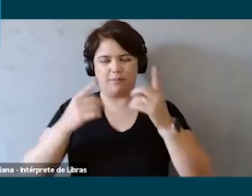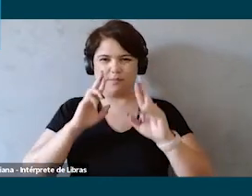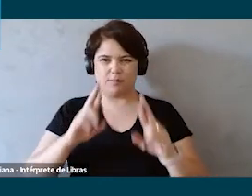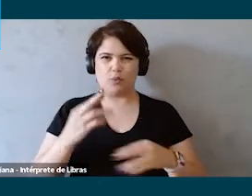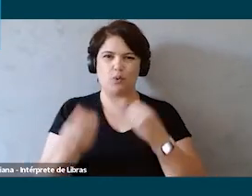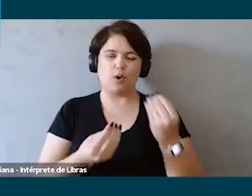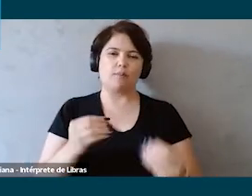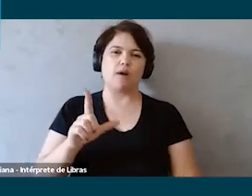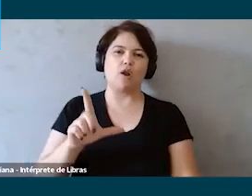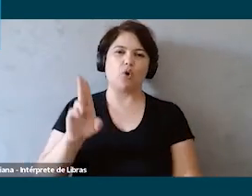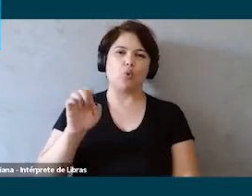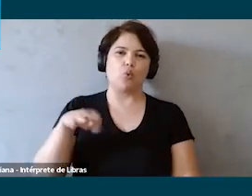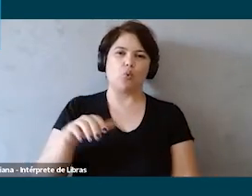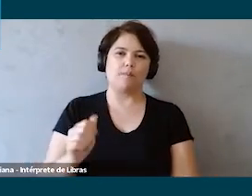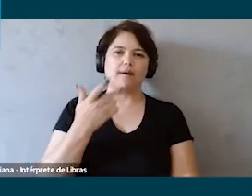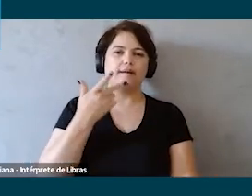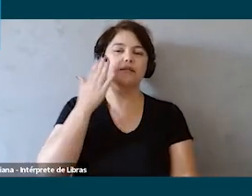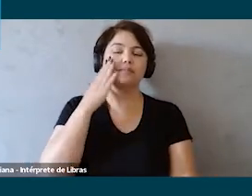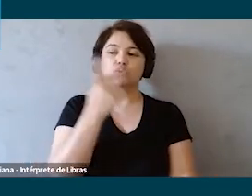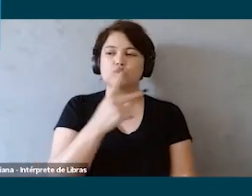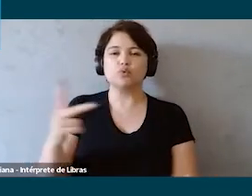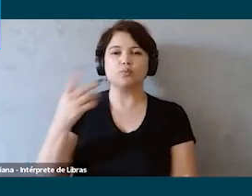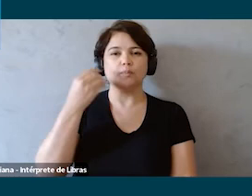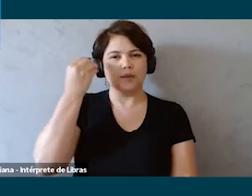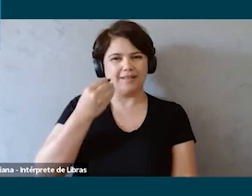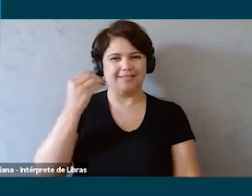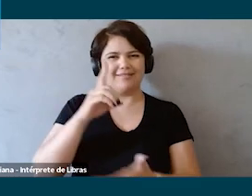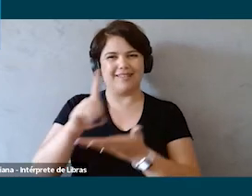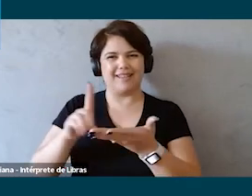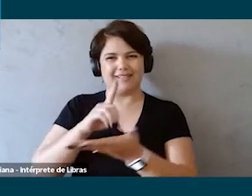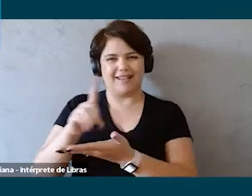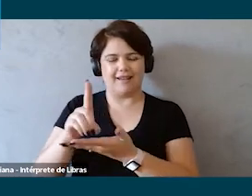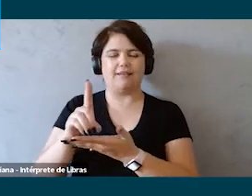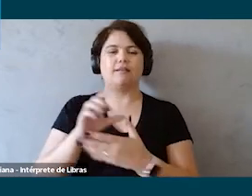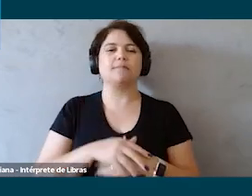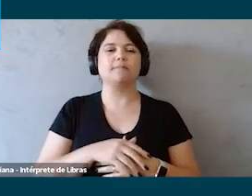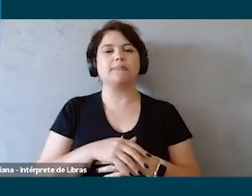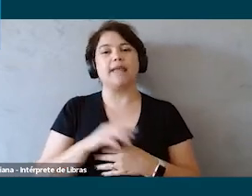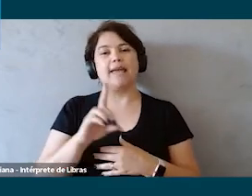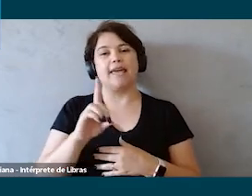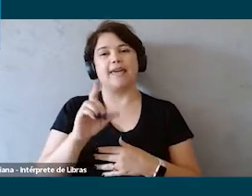É uma pergunta também da Luma ela quer saber se a experiência de pessoas designers e de data